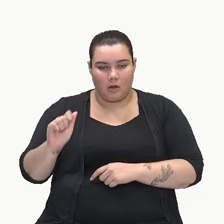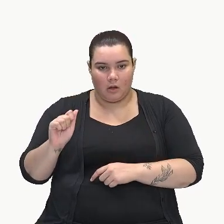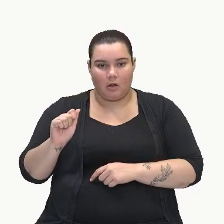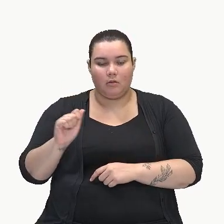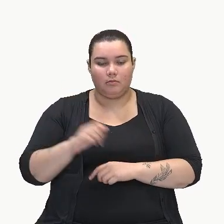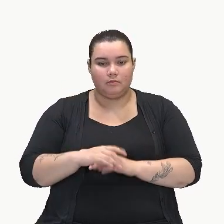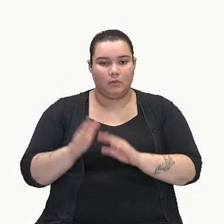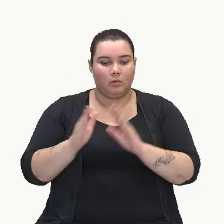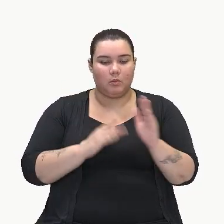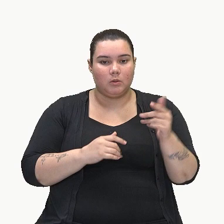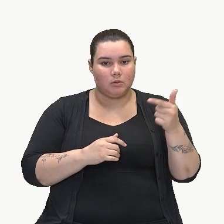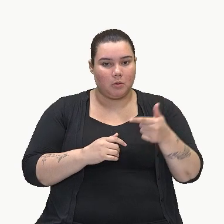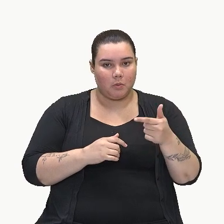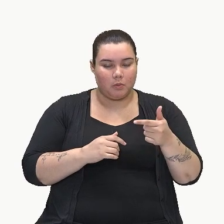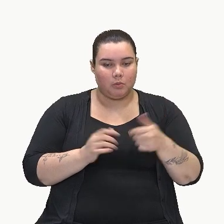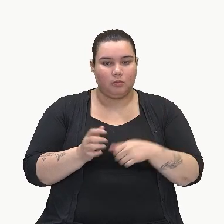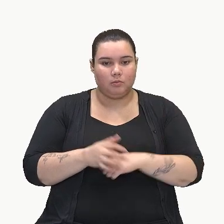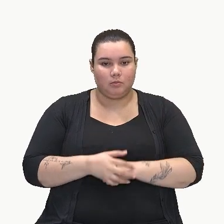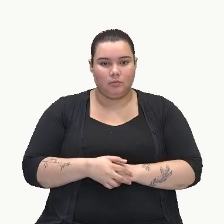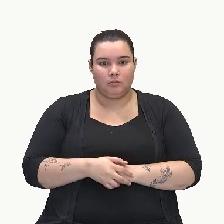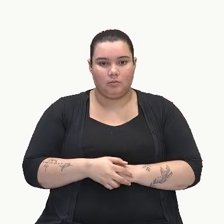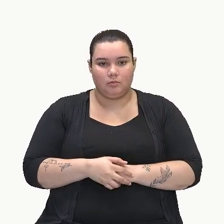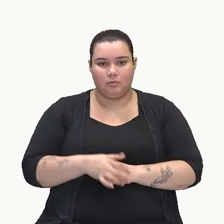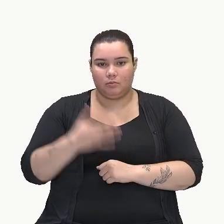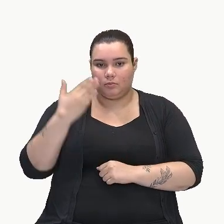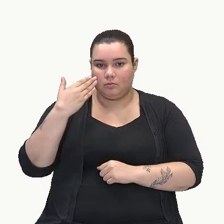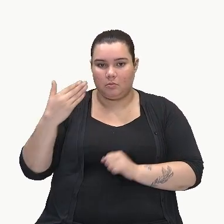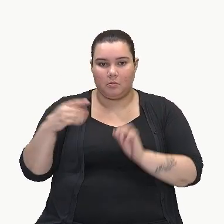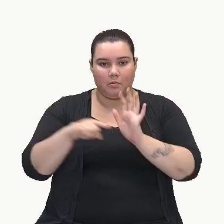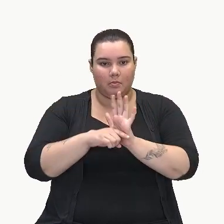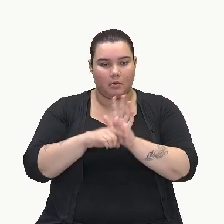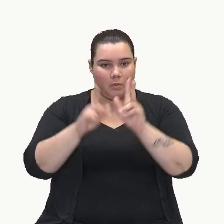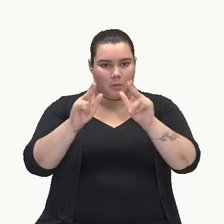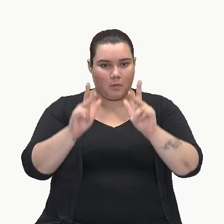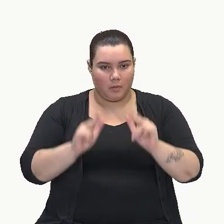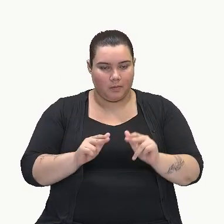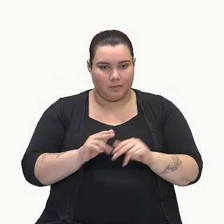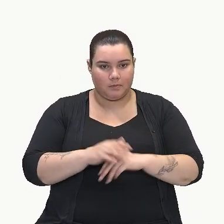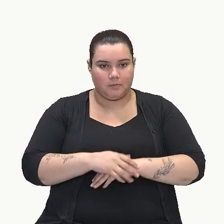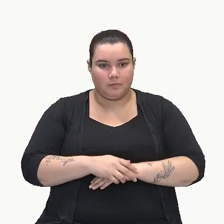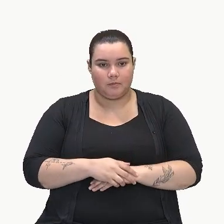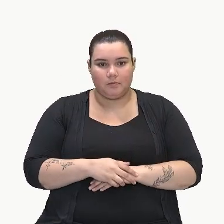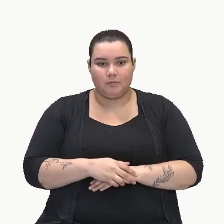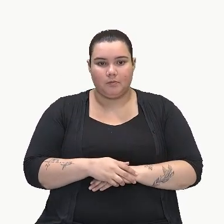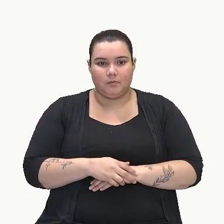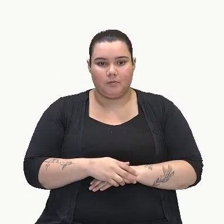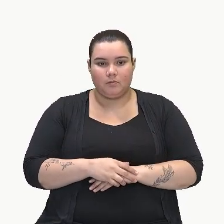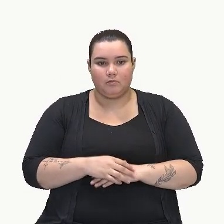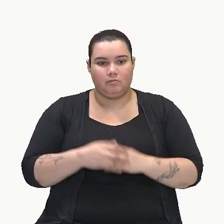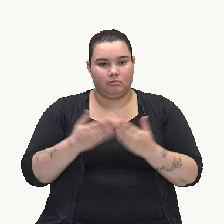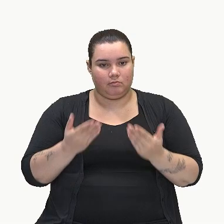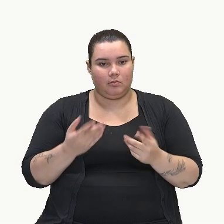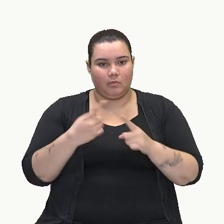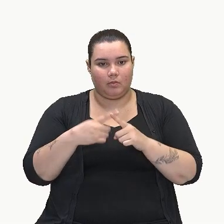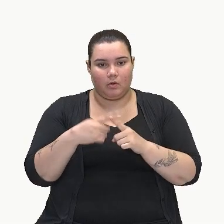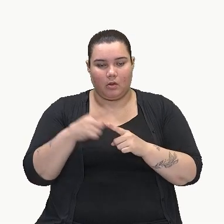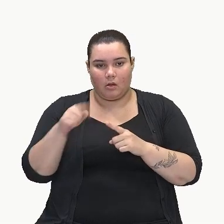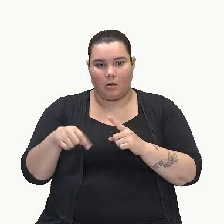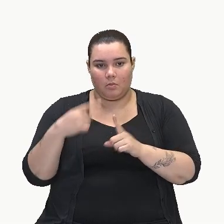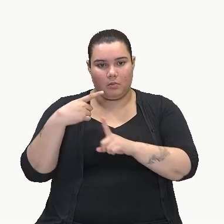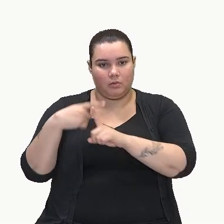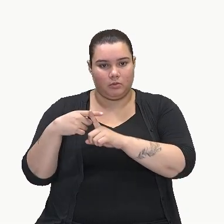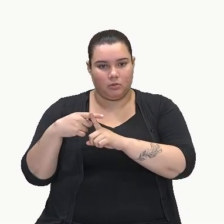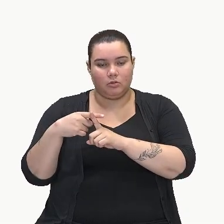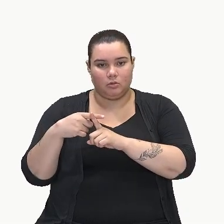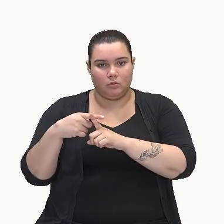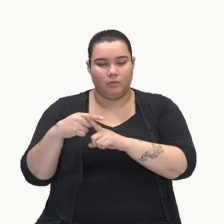segundo. Olha aqui o sinal do meio, eu tô deixando aqui no meio ainda, tá bom? Porque aqui o nosso sinal é positivo do